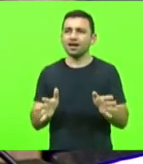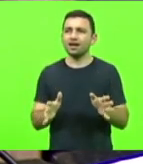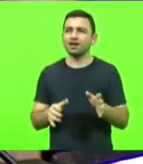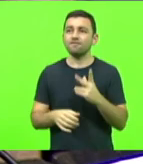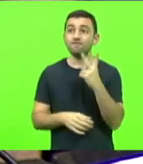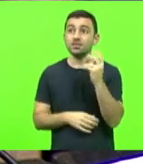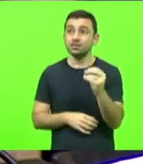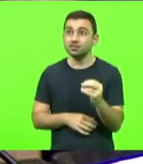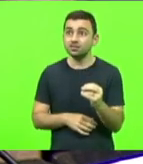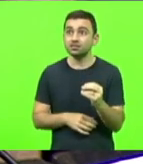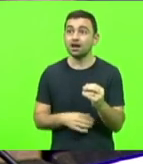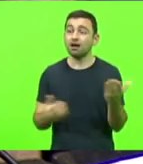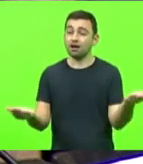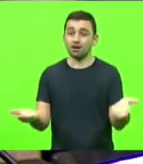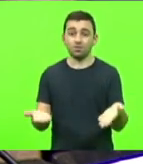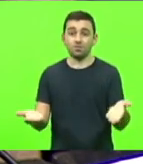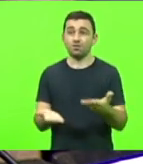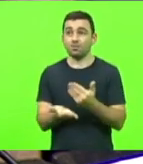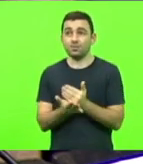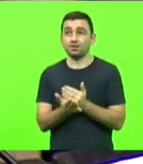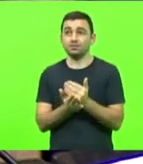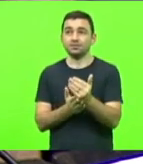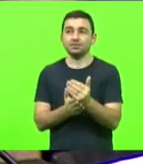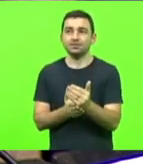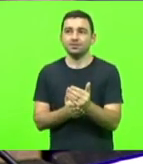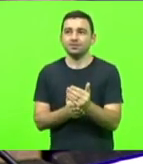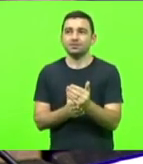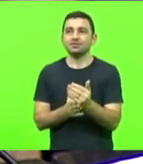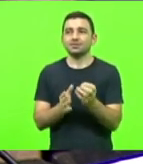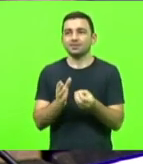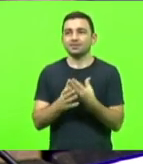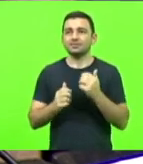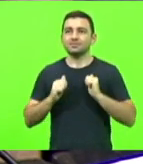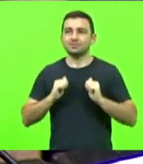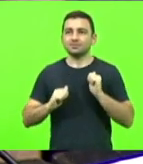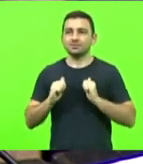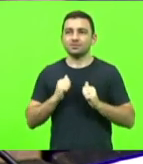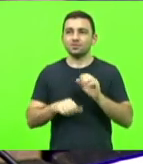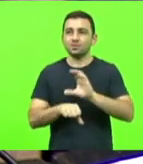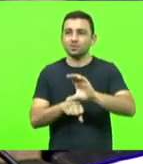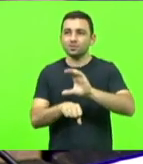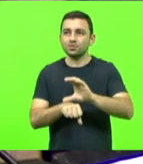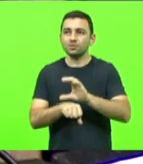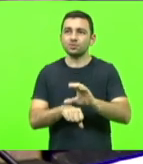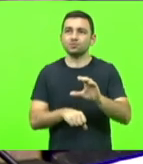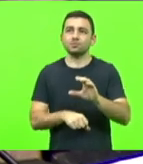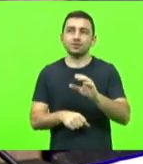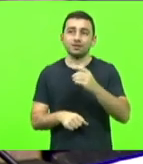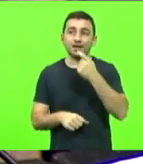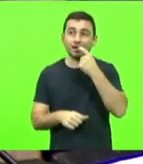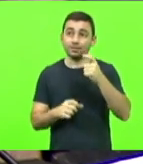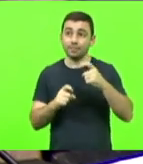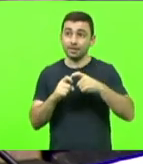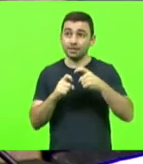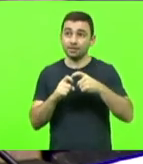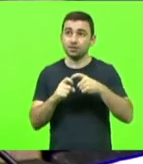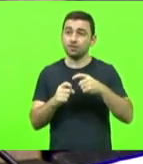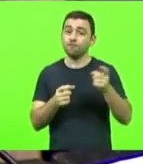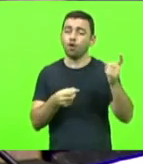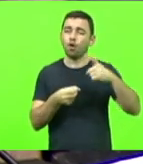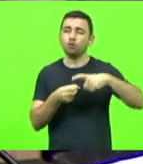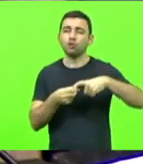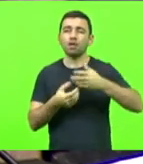agora que começa a surgir uma esperança de, por exemplo, o curso de odontologia retornar o